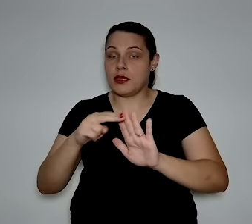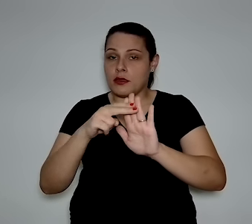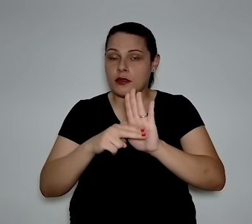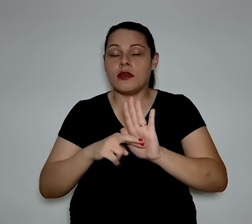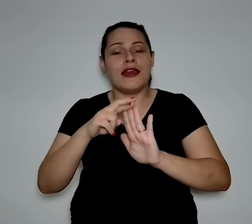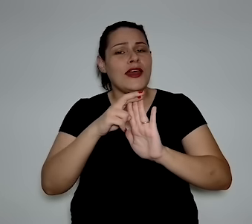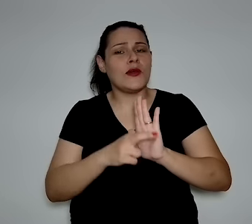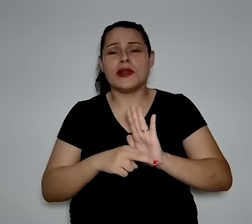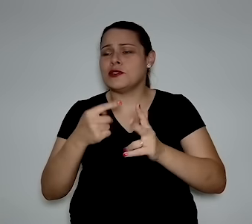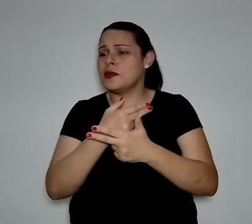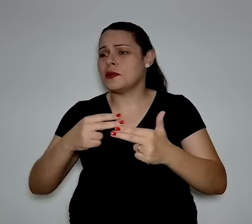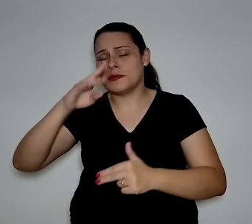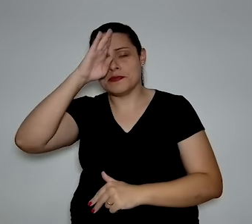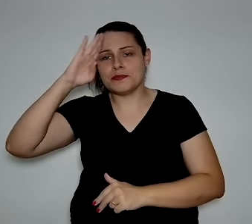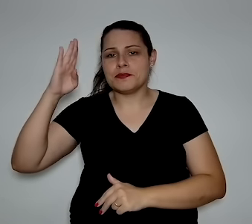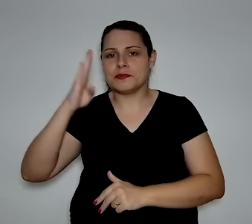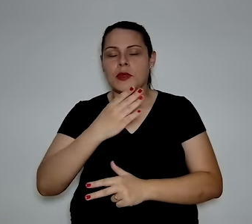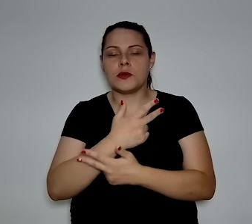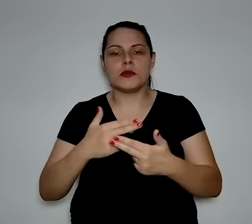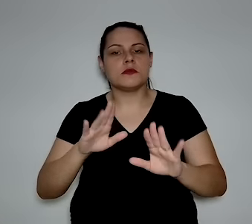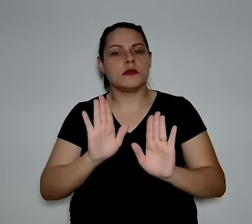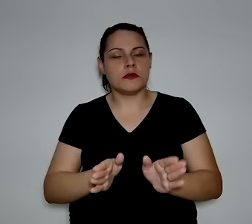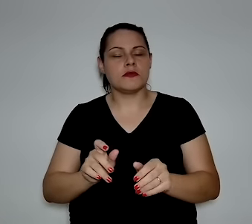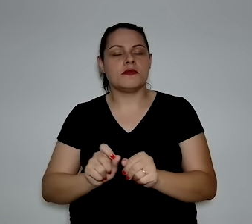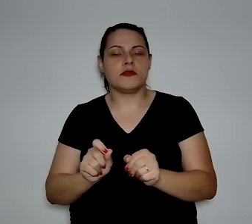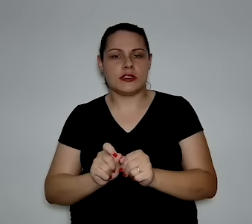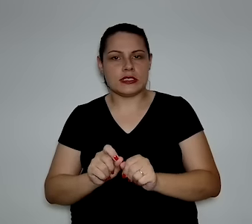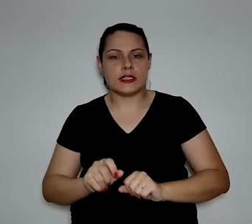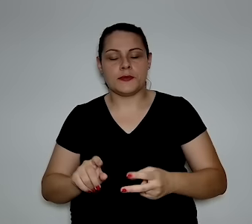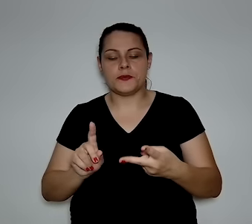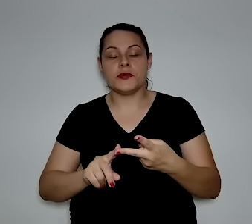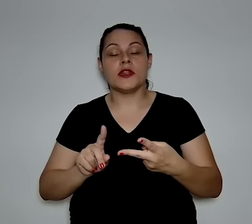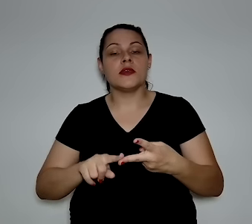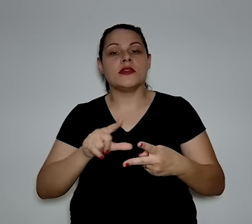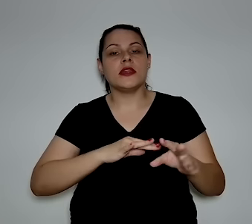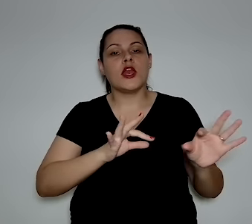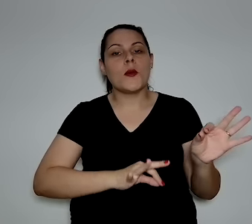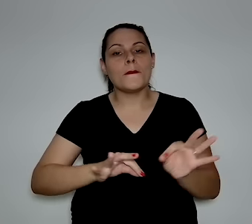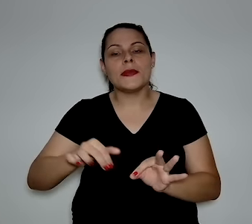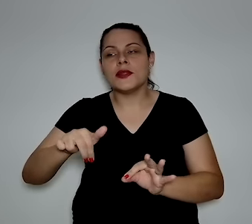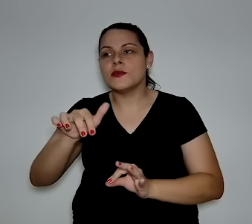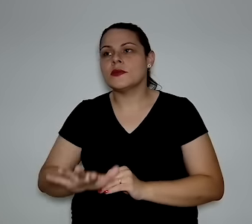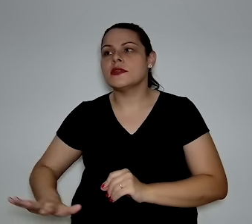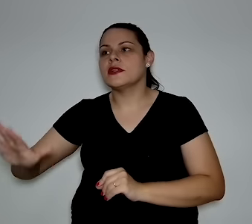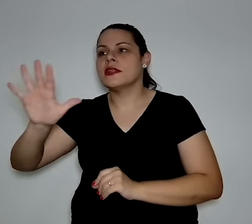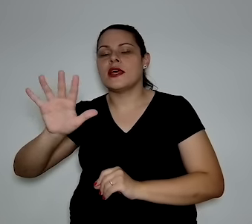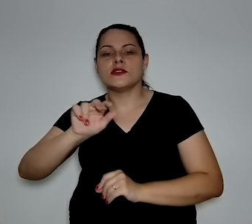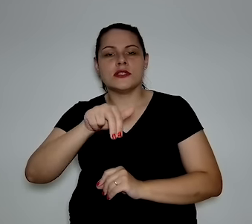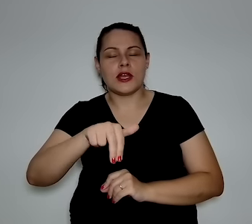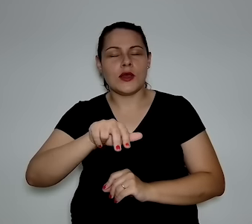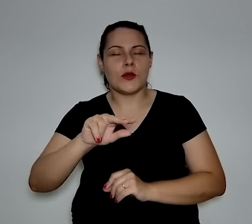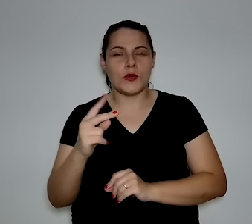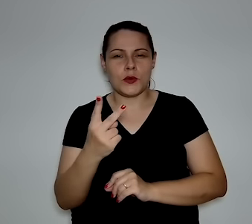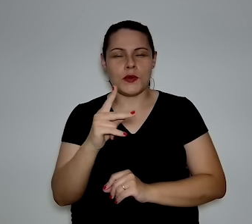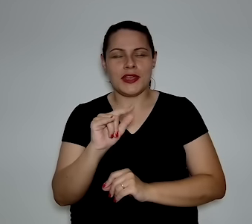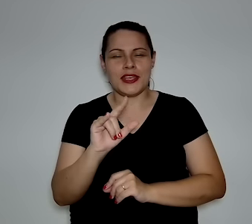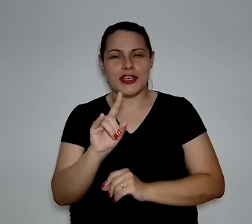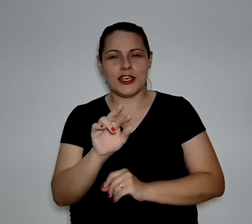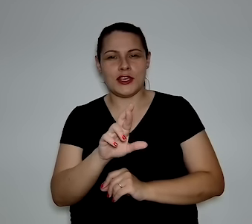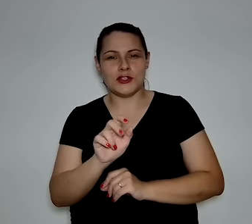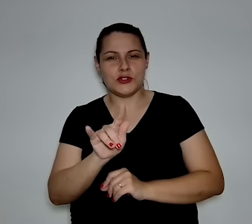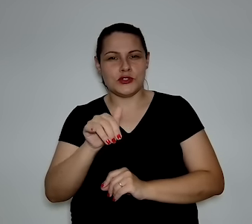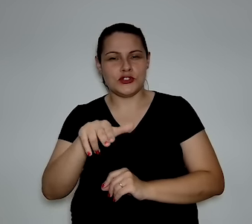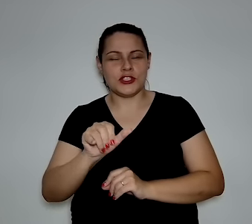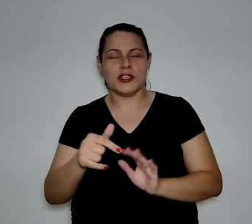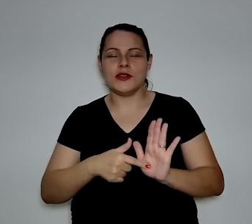regulação é algo importante a ser definido. O Plano Nacional de Hidrogênio, foi...